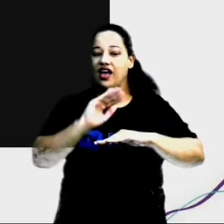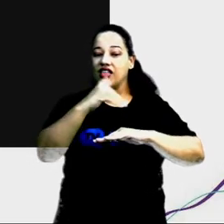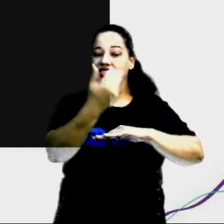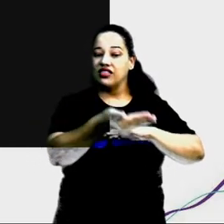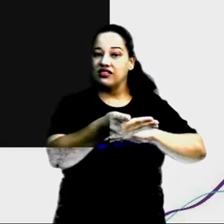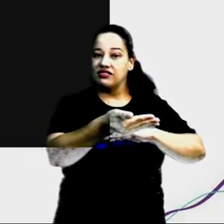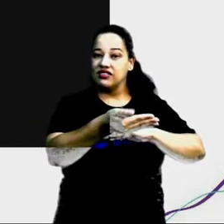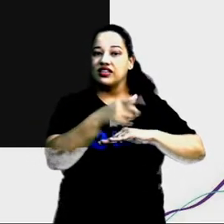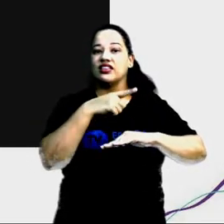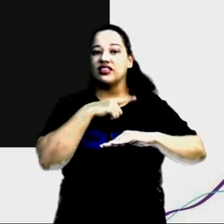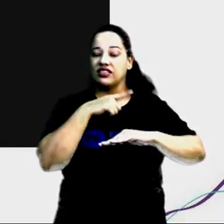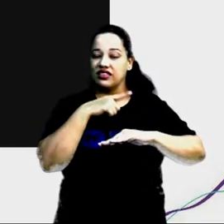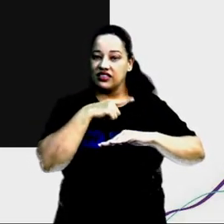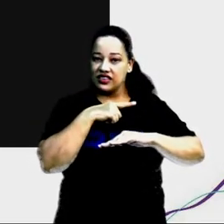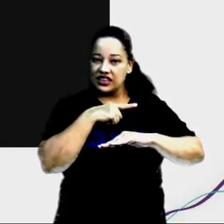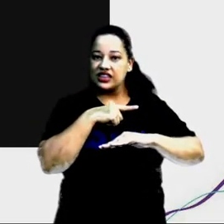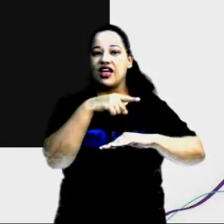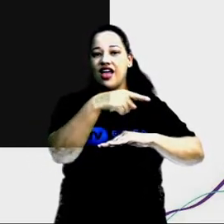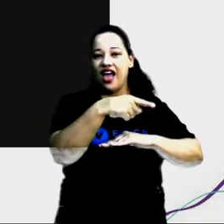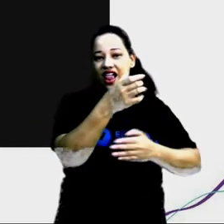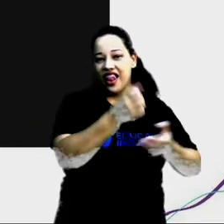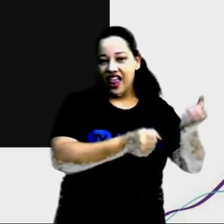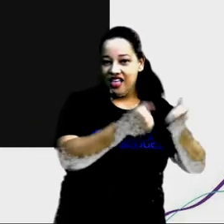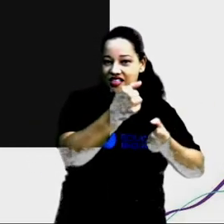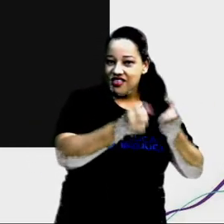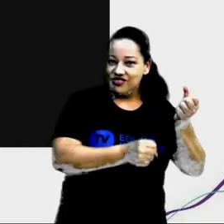a jarra de leite.